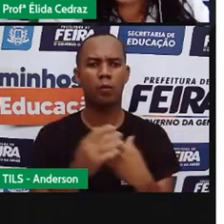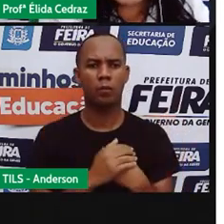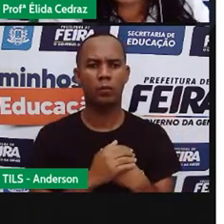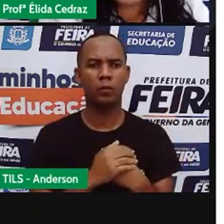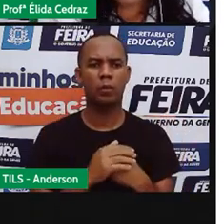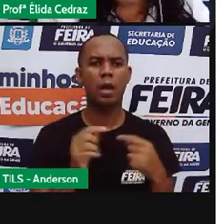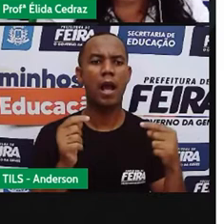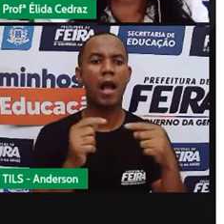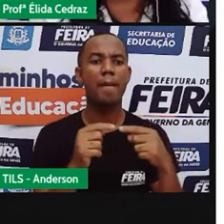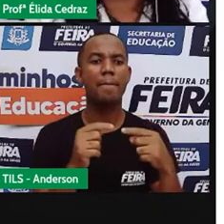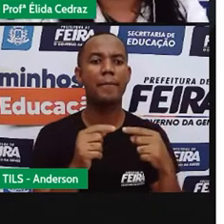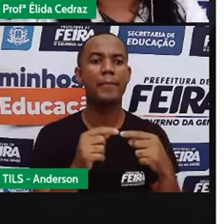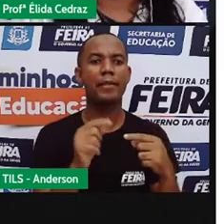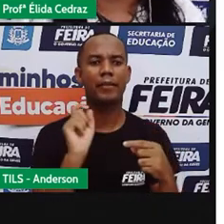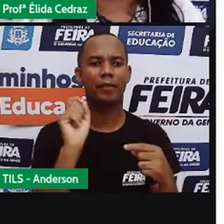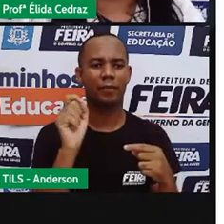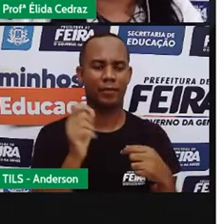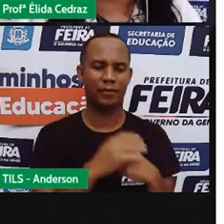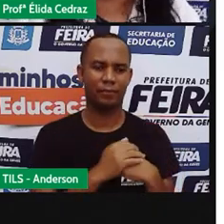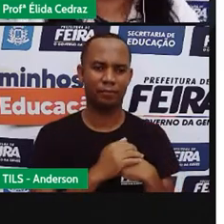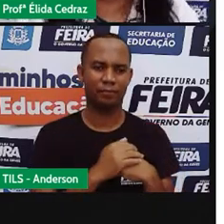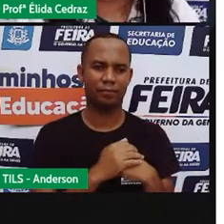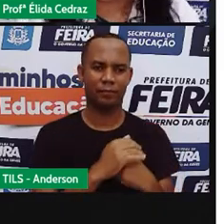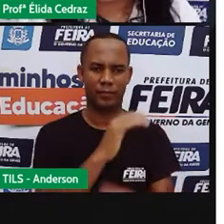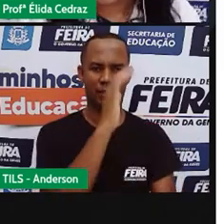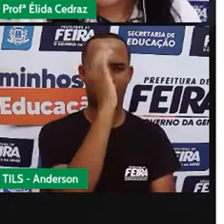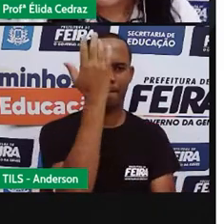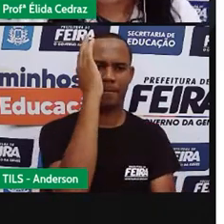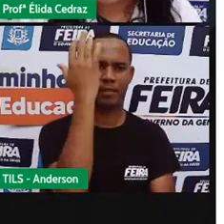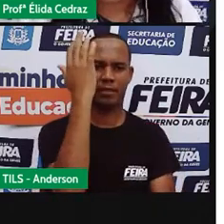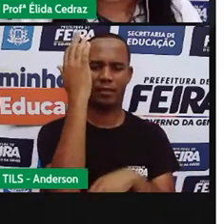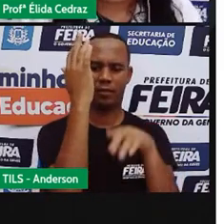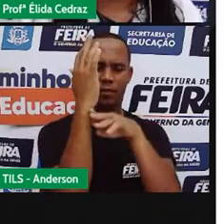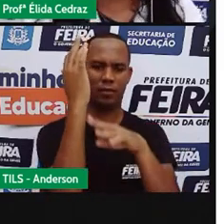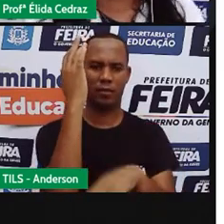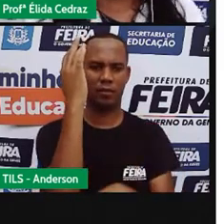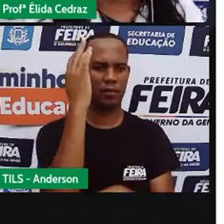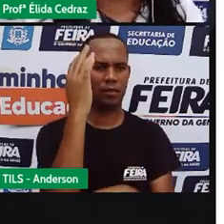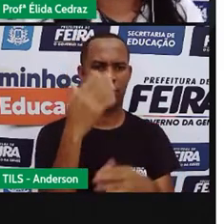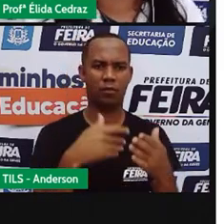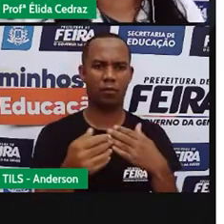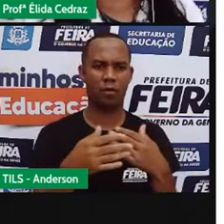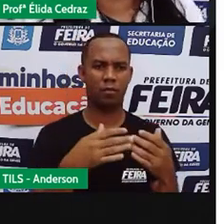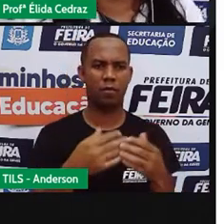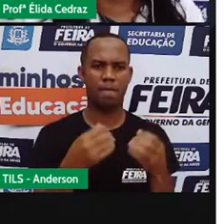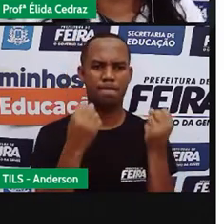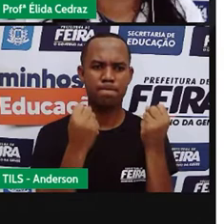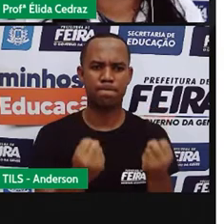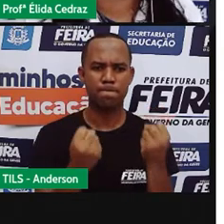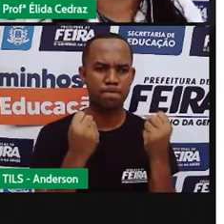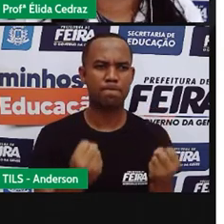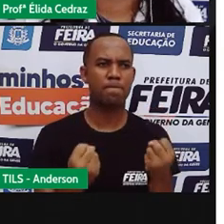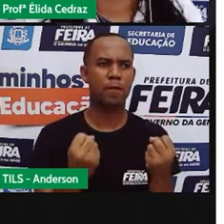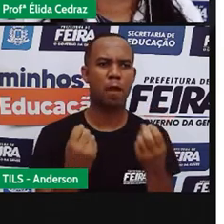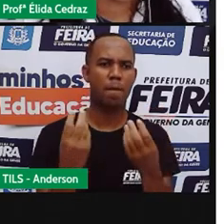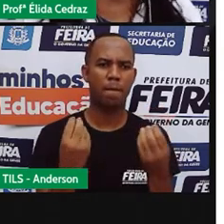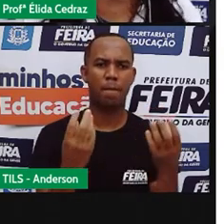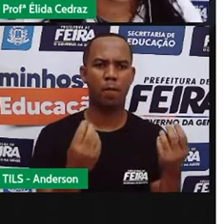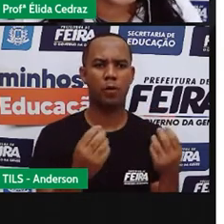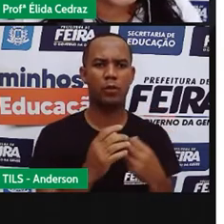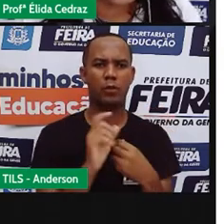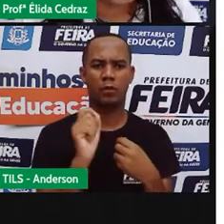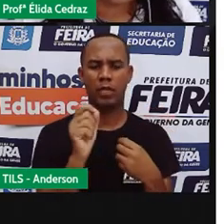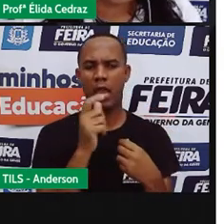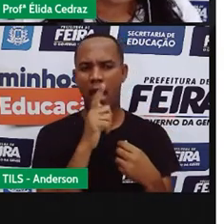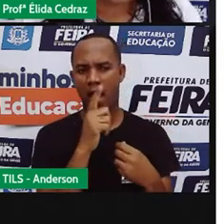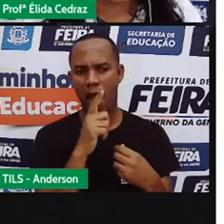o objeto que ela vai virar. A madeira também é permeável. Mas ela resiste muito tempo à umidade